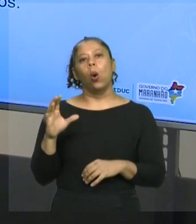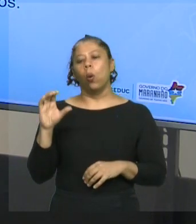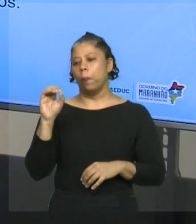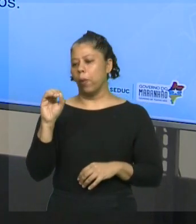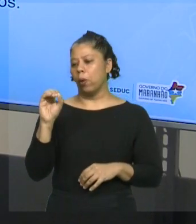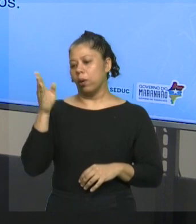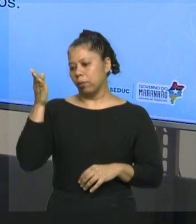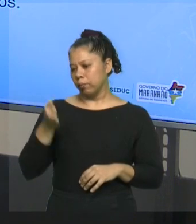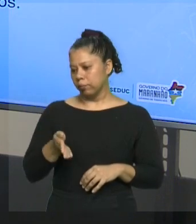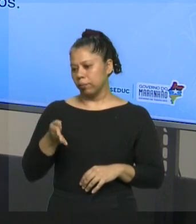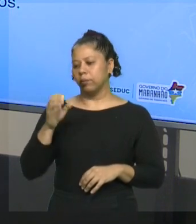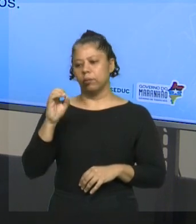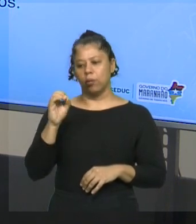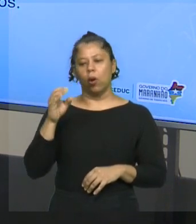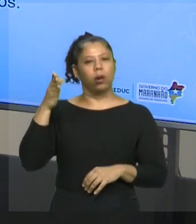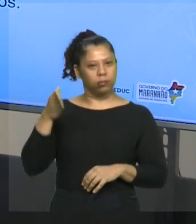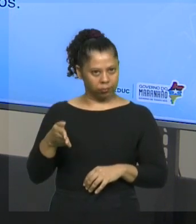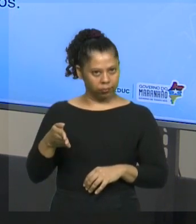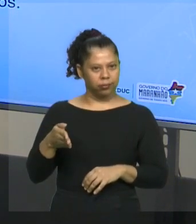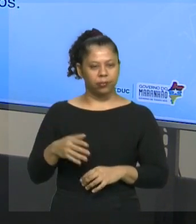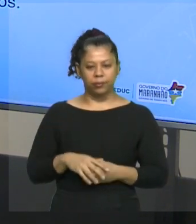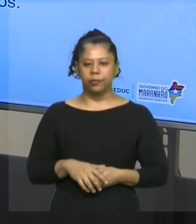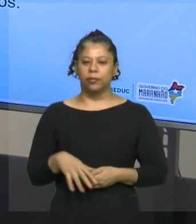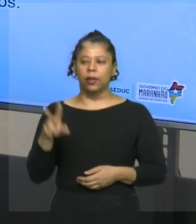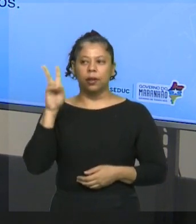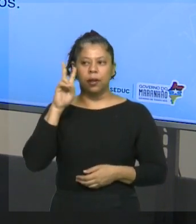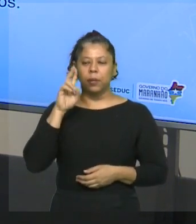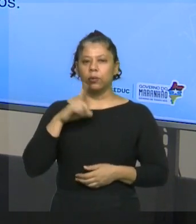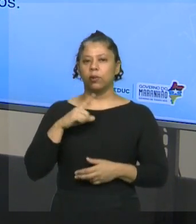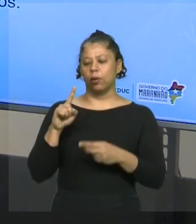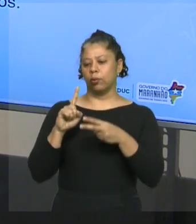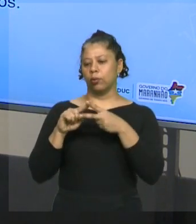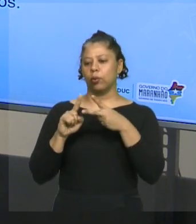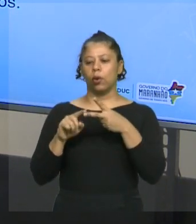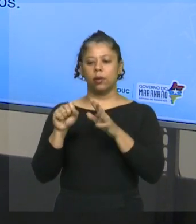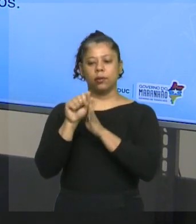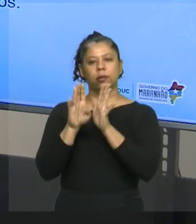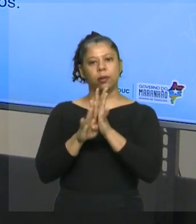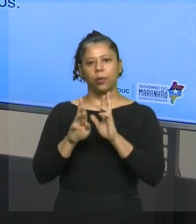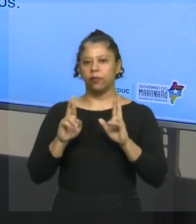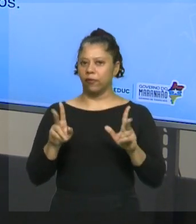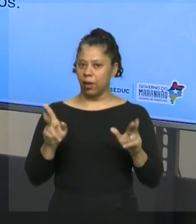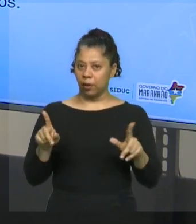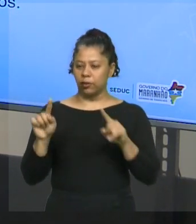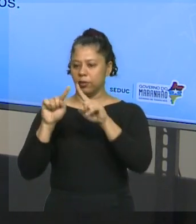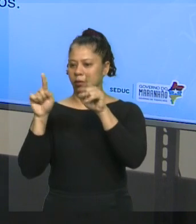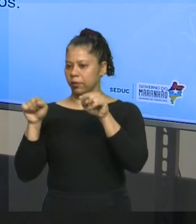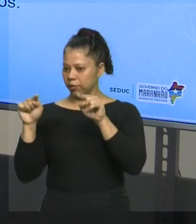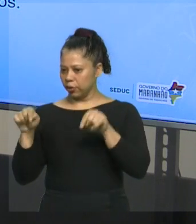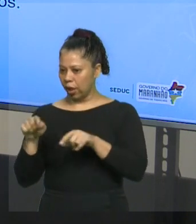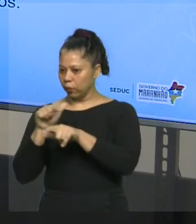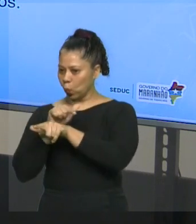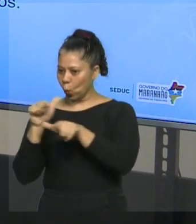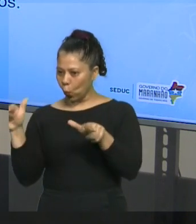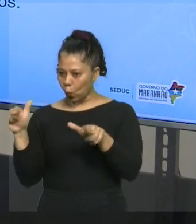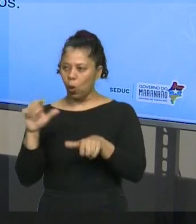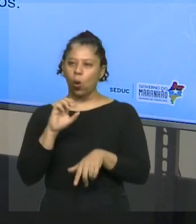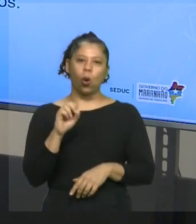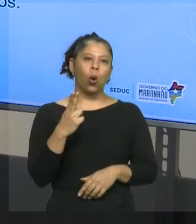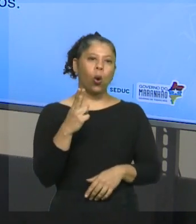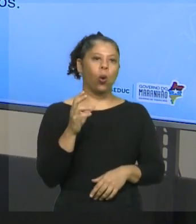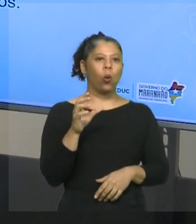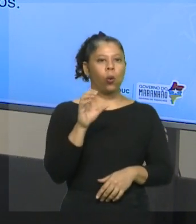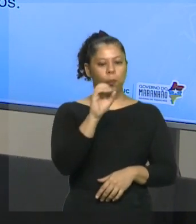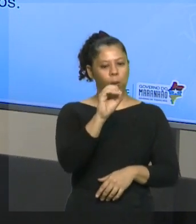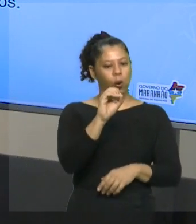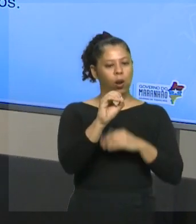cortada. Lembrando, turma, que eu tenho dois símbolos diferentes. Chaves vazia ou